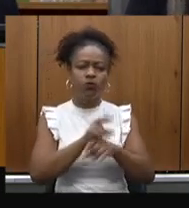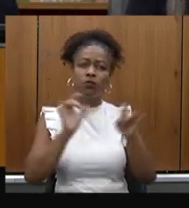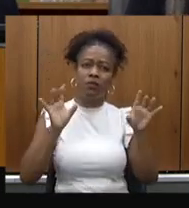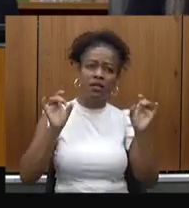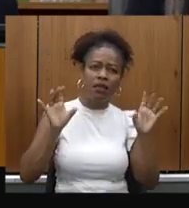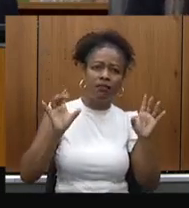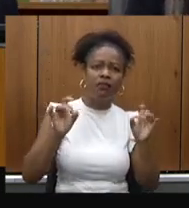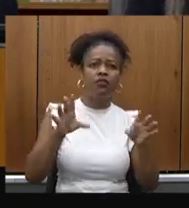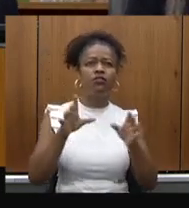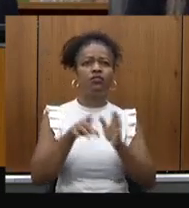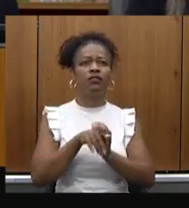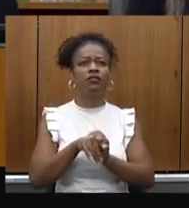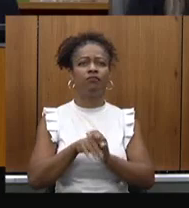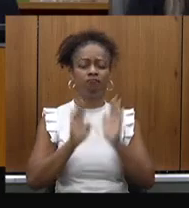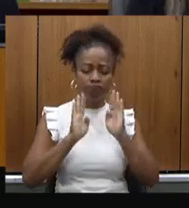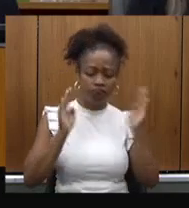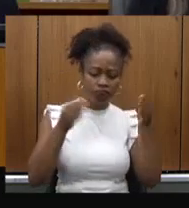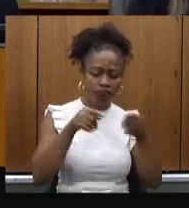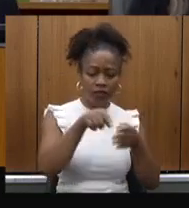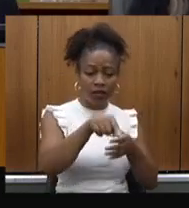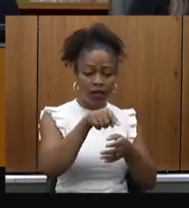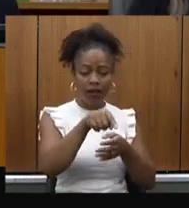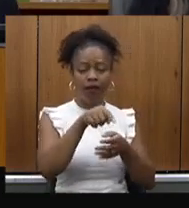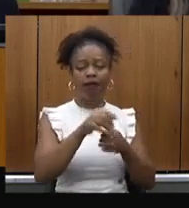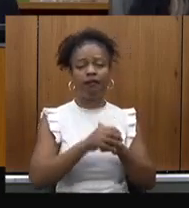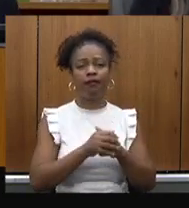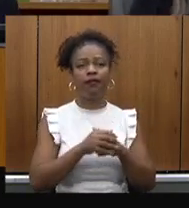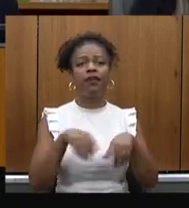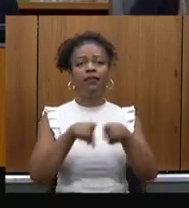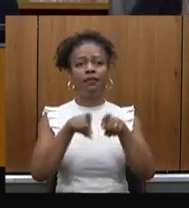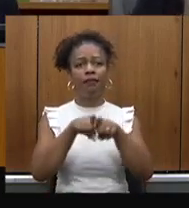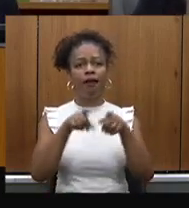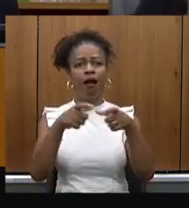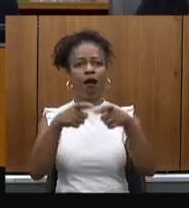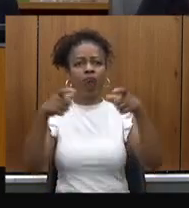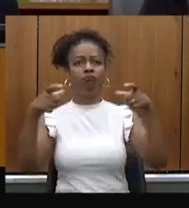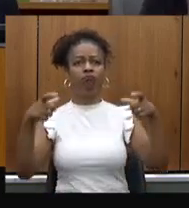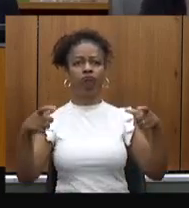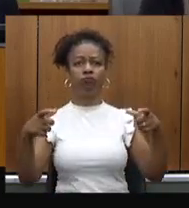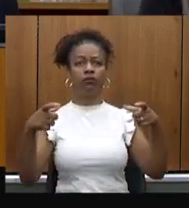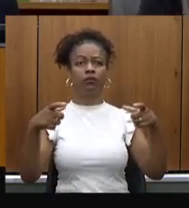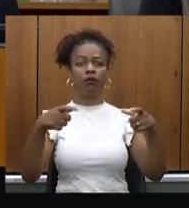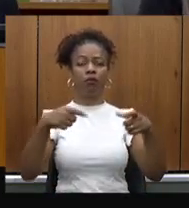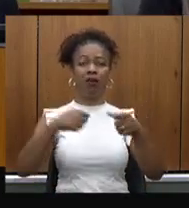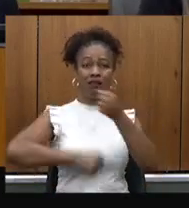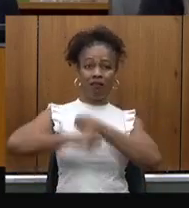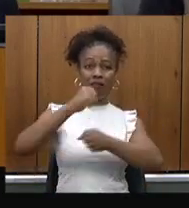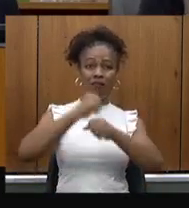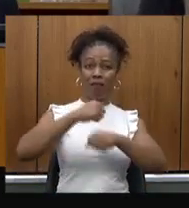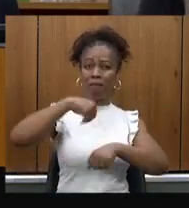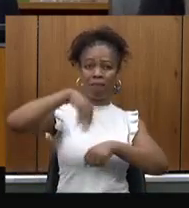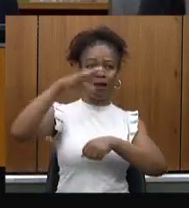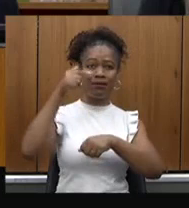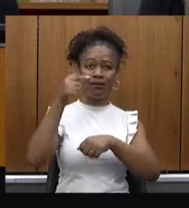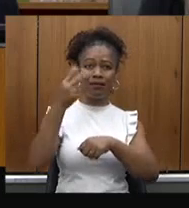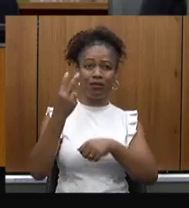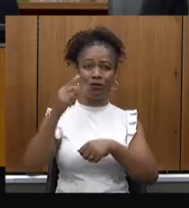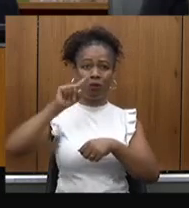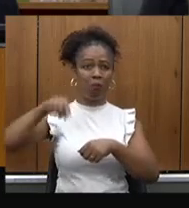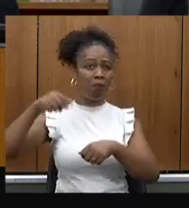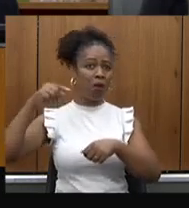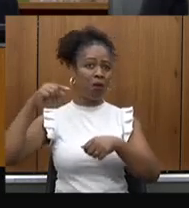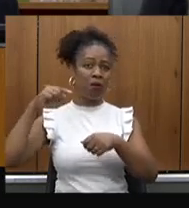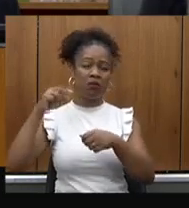e nós estamos passando, já aumentamos muito, ano passado foram mais de 72 milhões de reais, e nós estamos passando esse ano